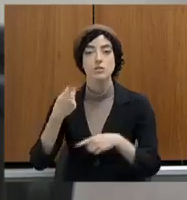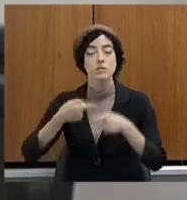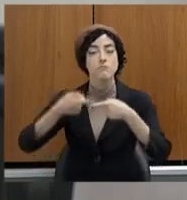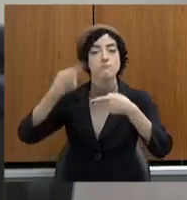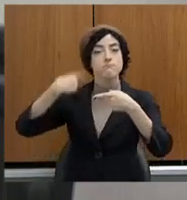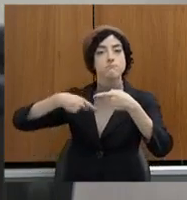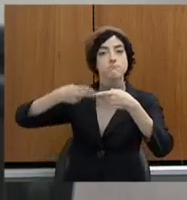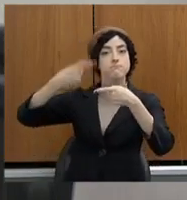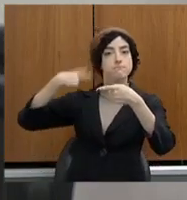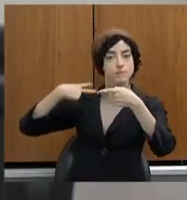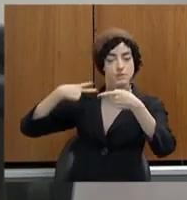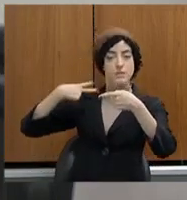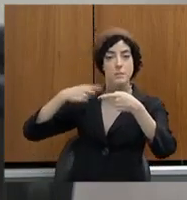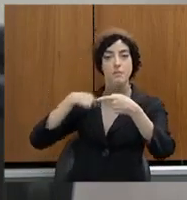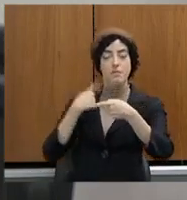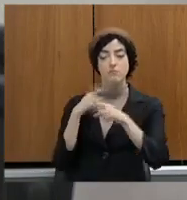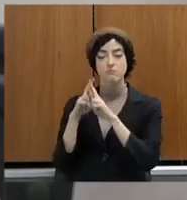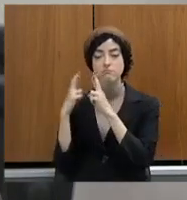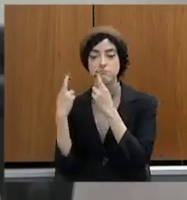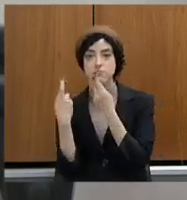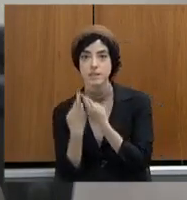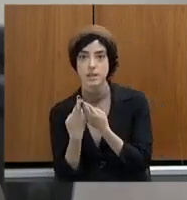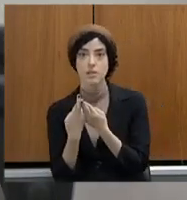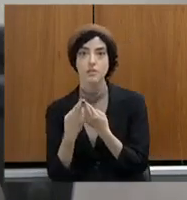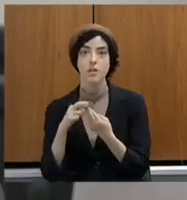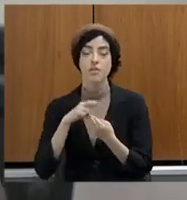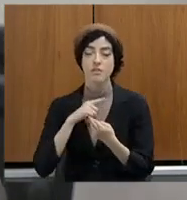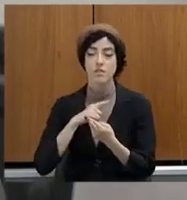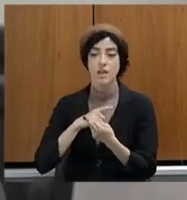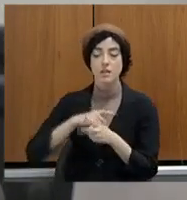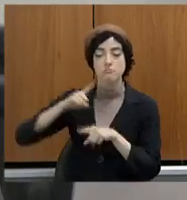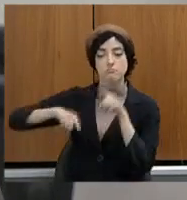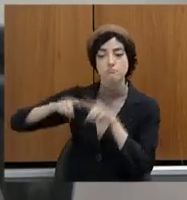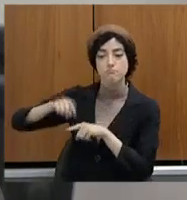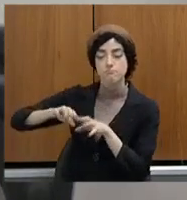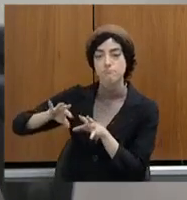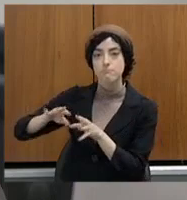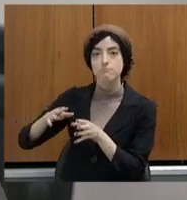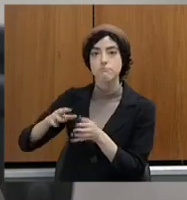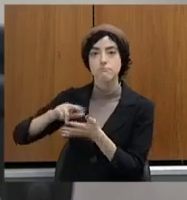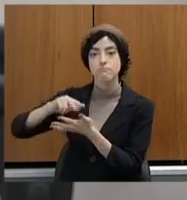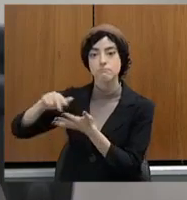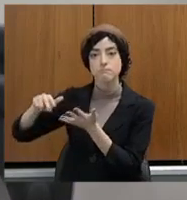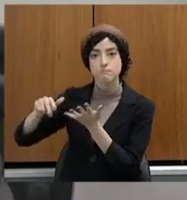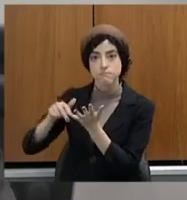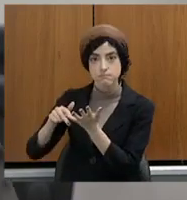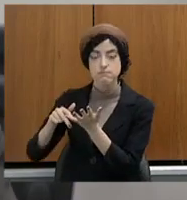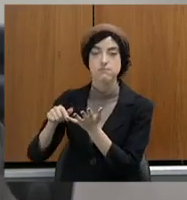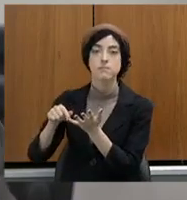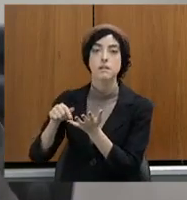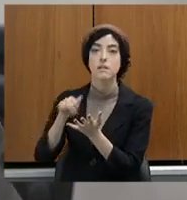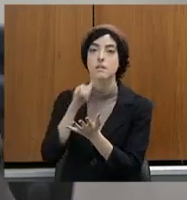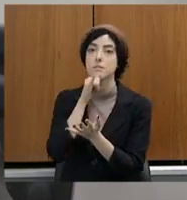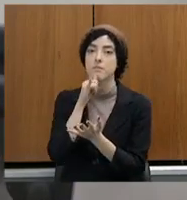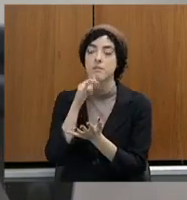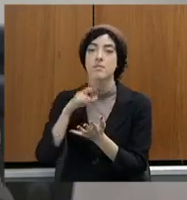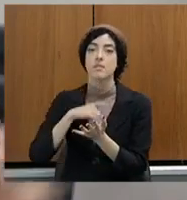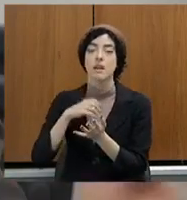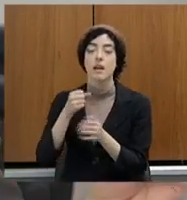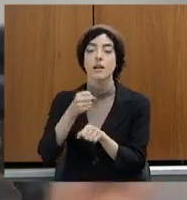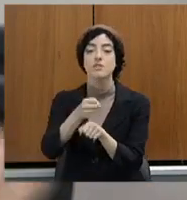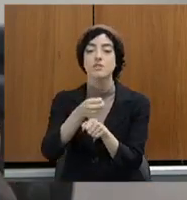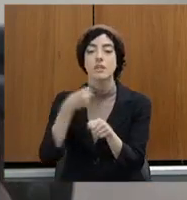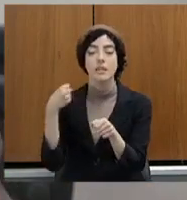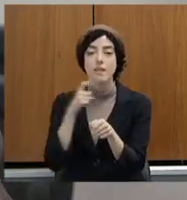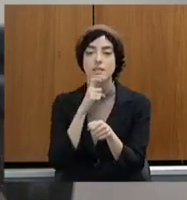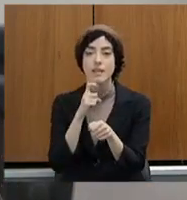smart, 43 polegadas, suporte de TVs e 75 geladeiras. Eu fui lá e fiz a visita. Então, está lá aguardando a distribuição